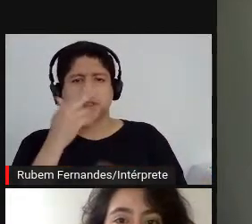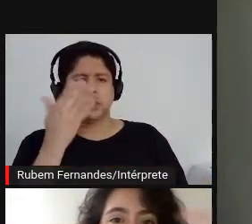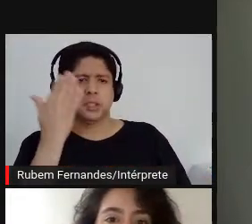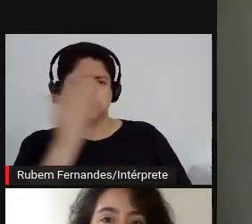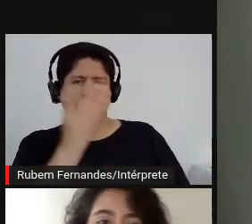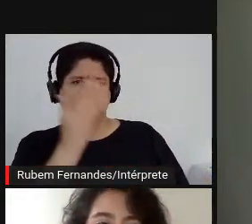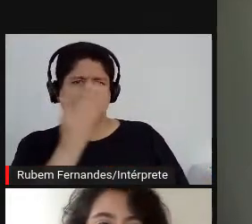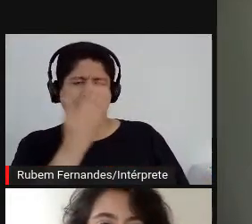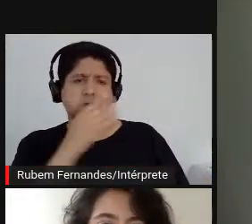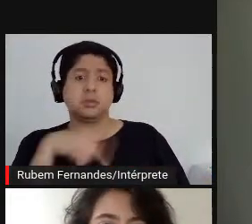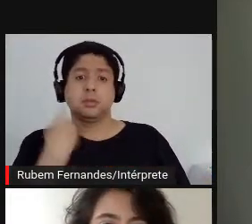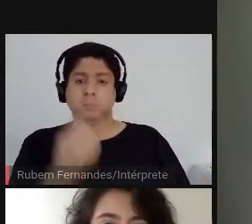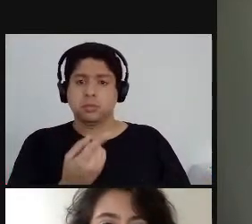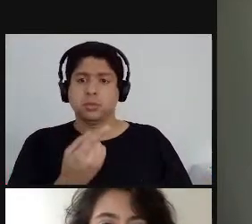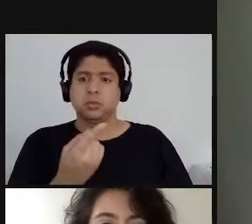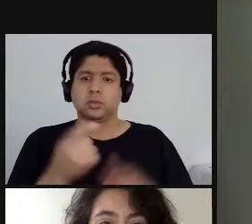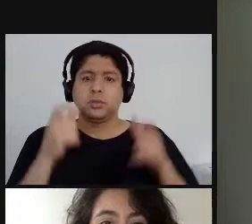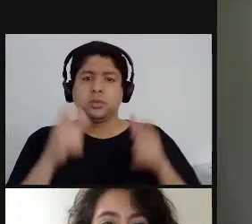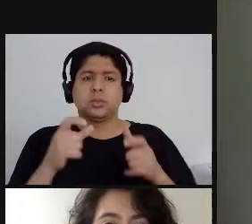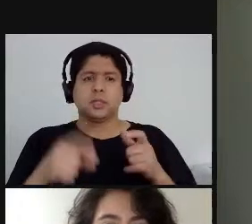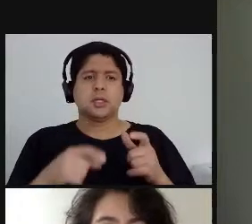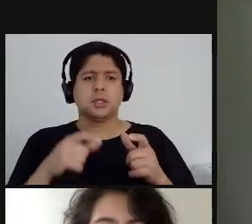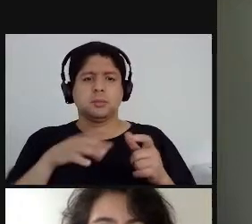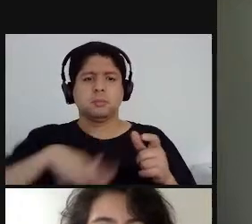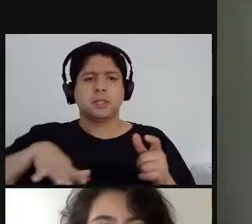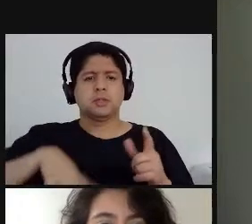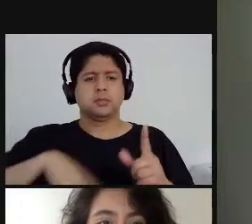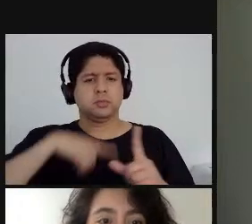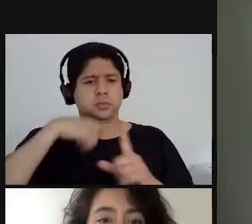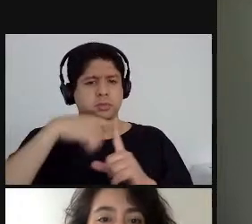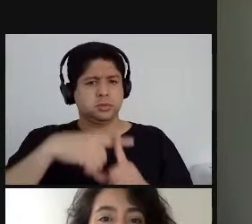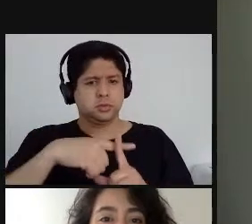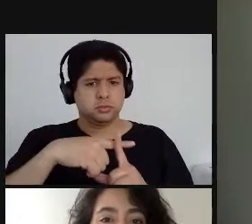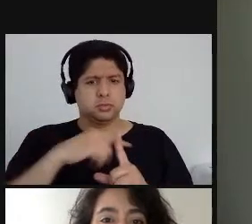E depois, quando ele chega no espaço expositivo, ele ocupa um espaço.